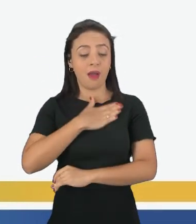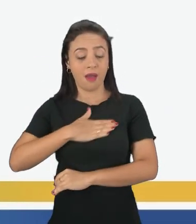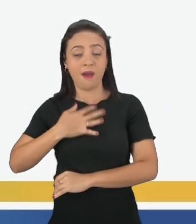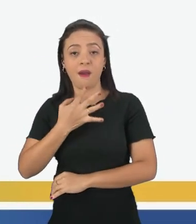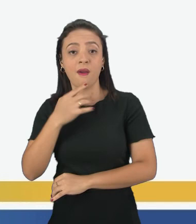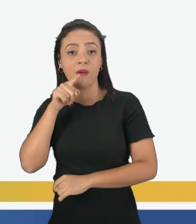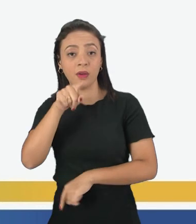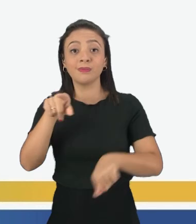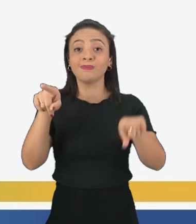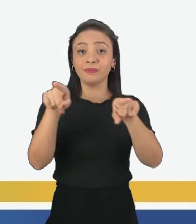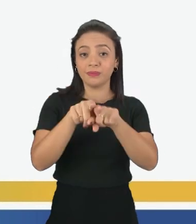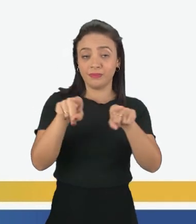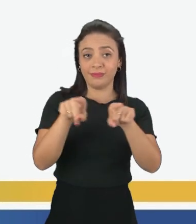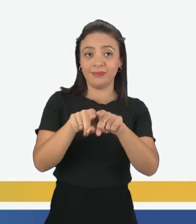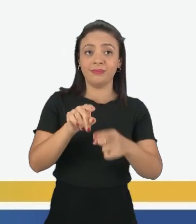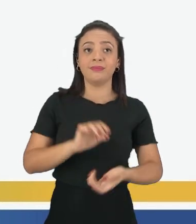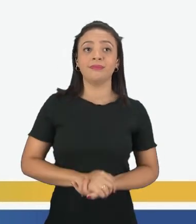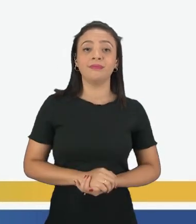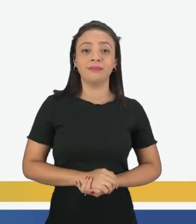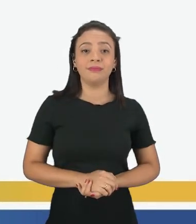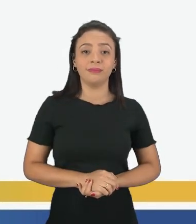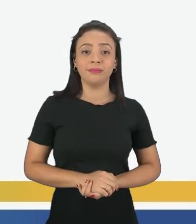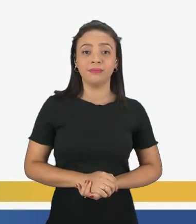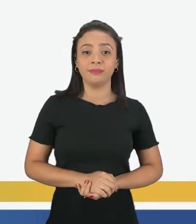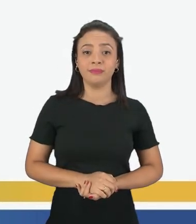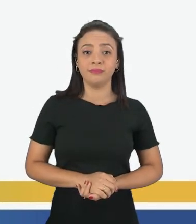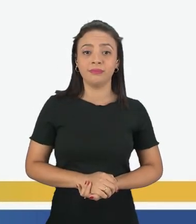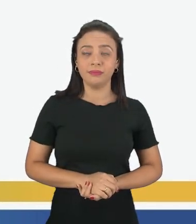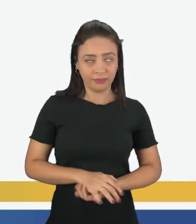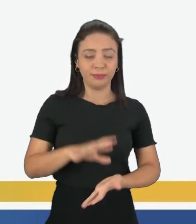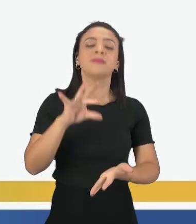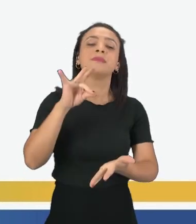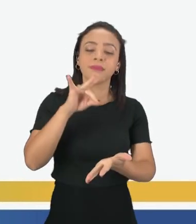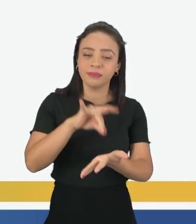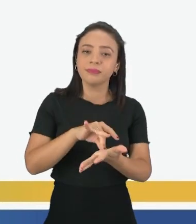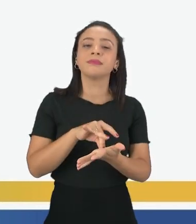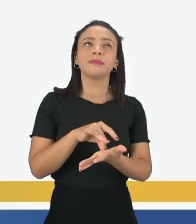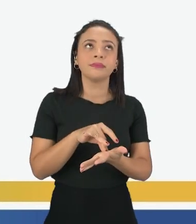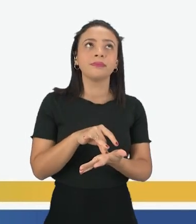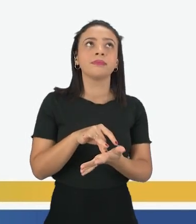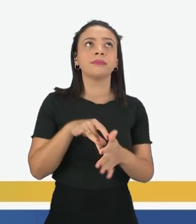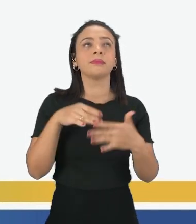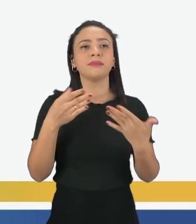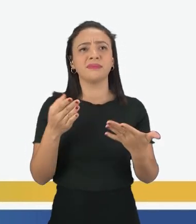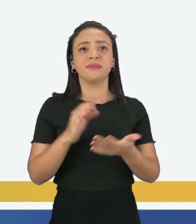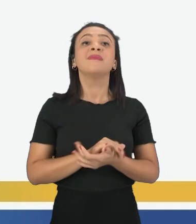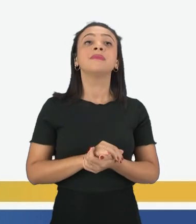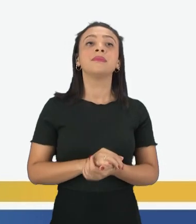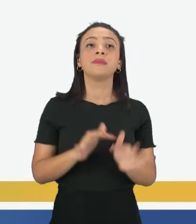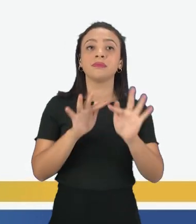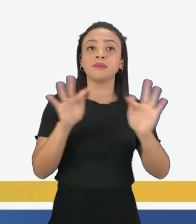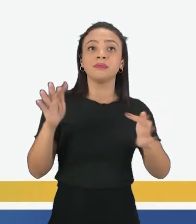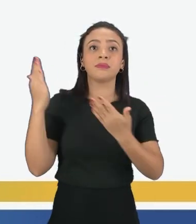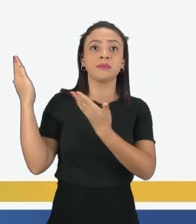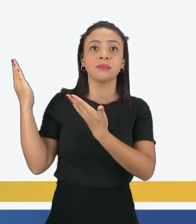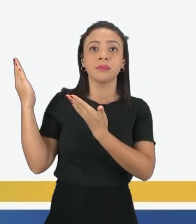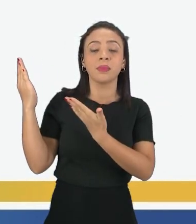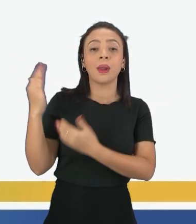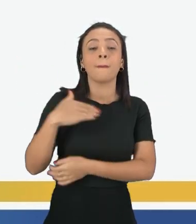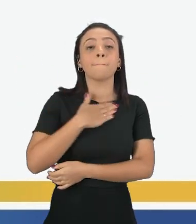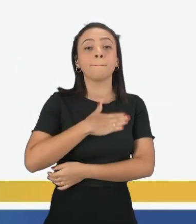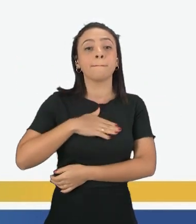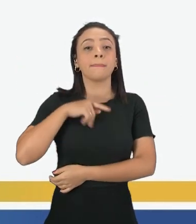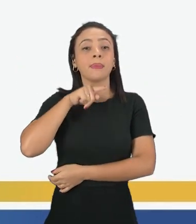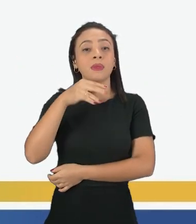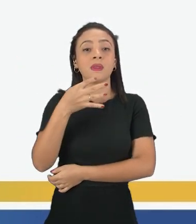você também. Verdadeiro ou falso? Verdadeira. Nice to meet you too. Prazer em conhecer